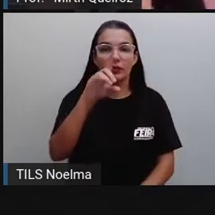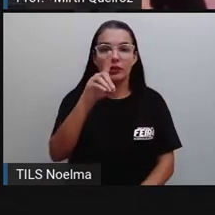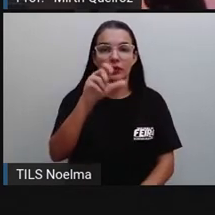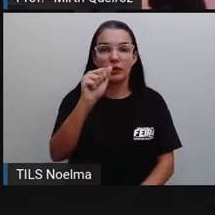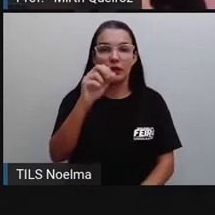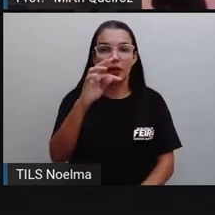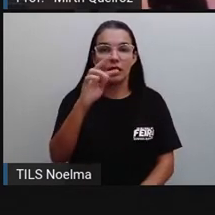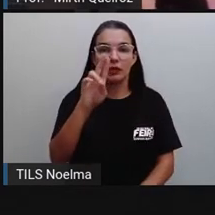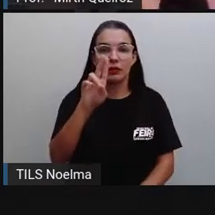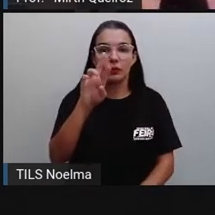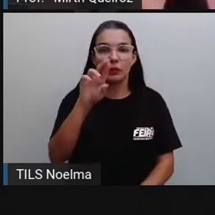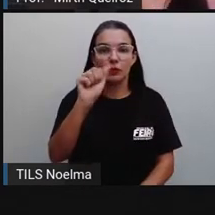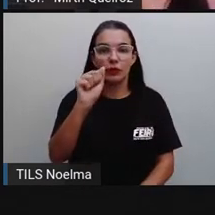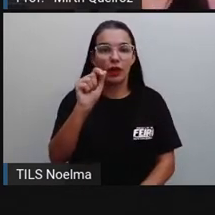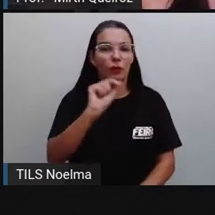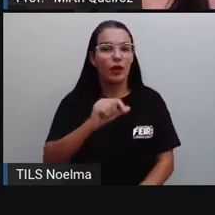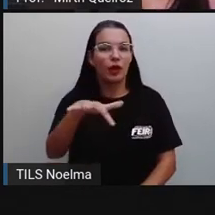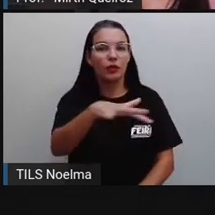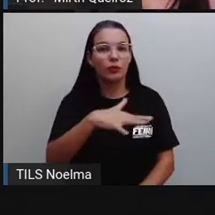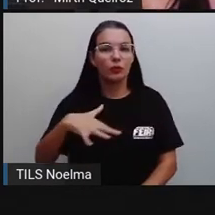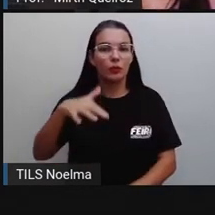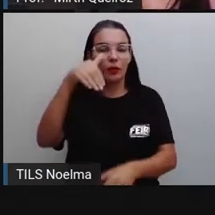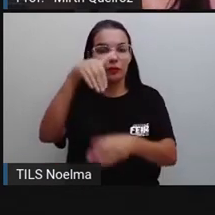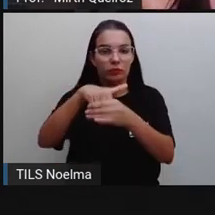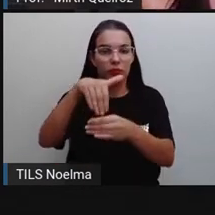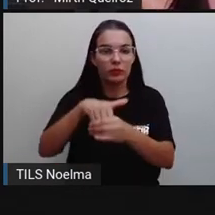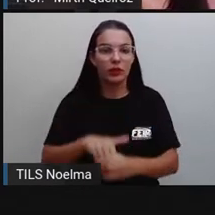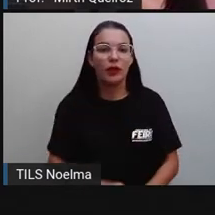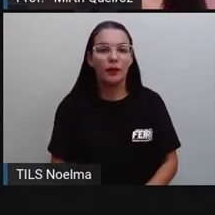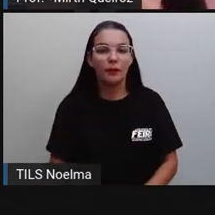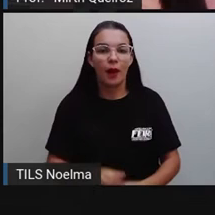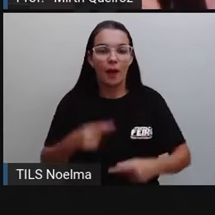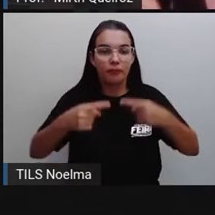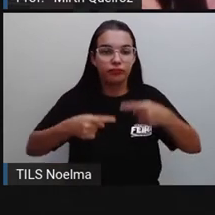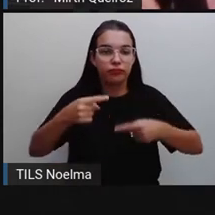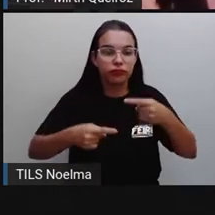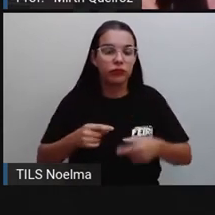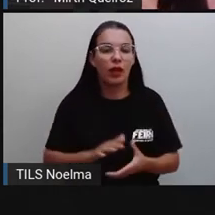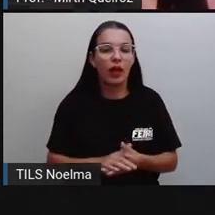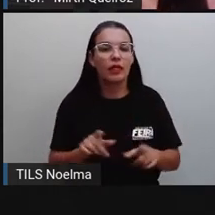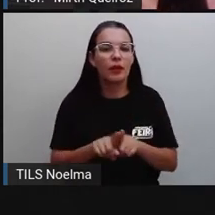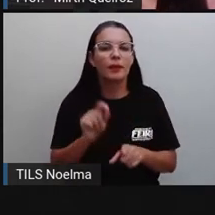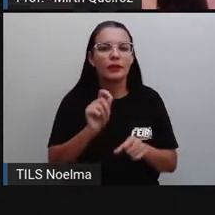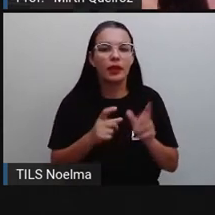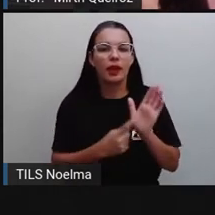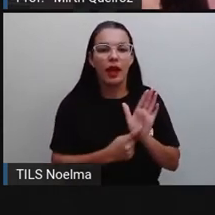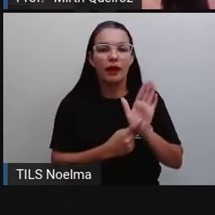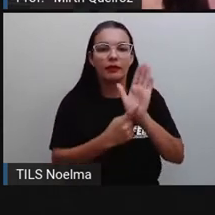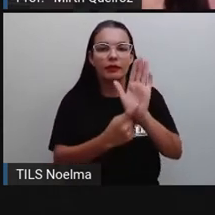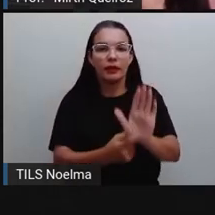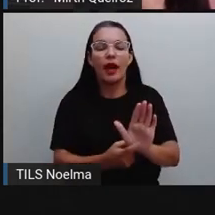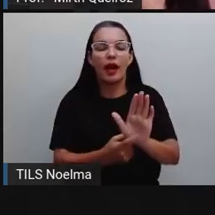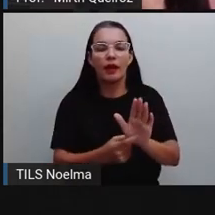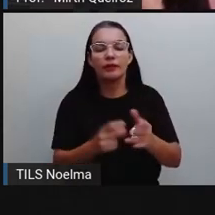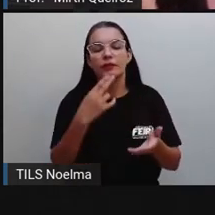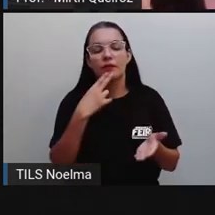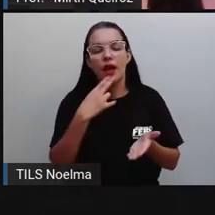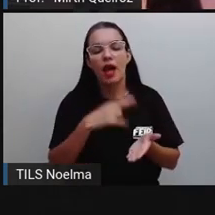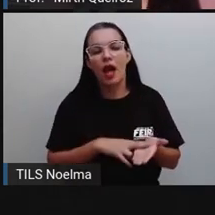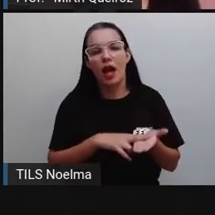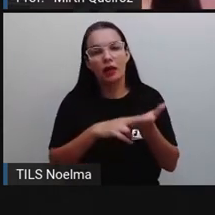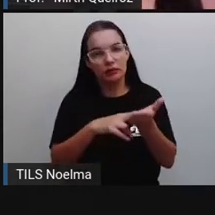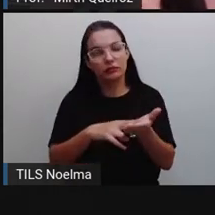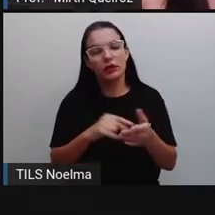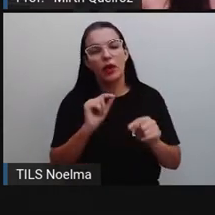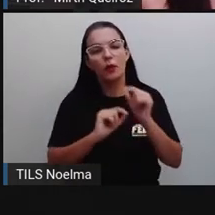Utilizada, por exemplo, no meio político. Nós temos a carta de apresentação, que é a apresentação de uma